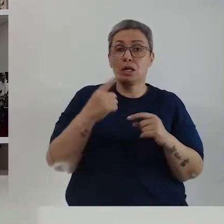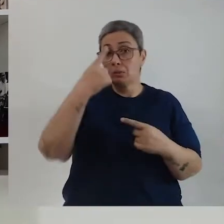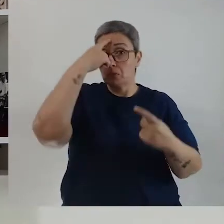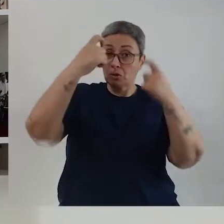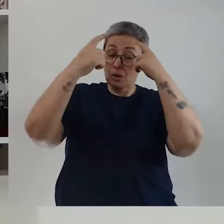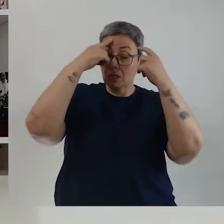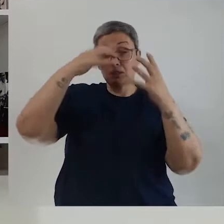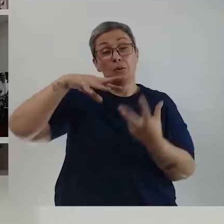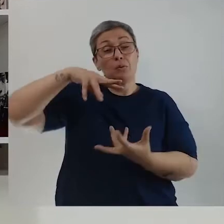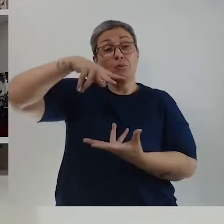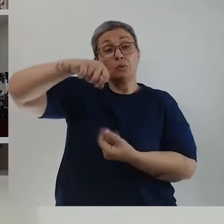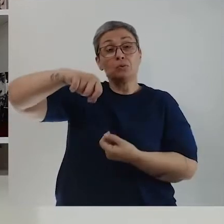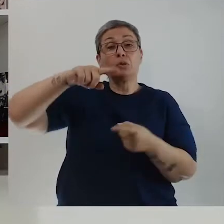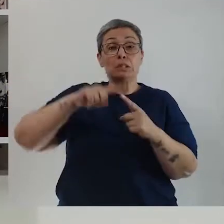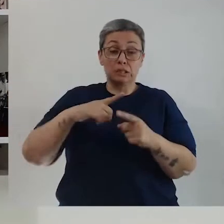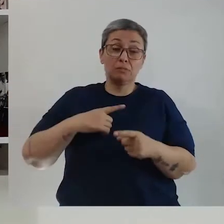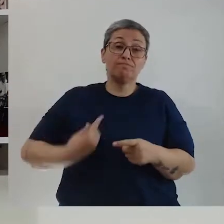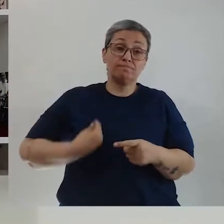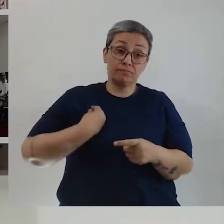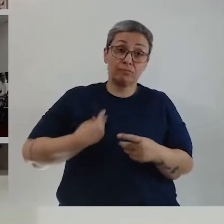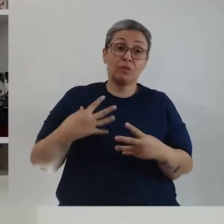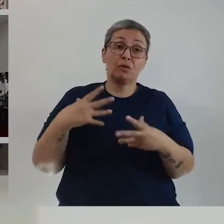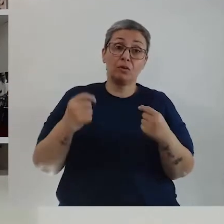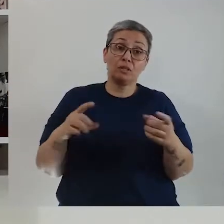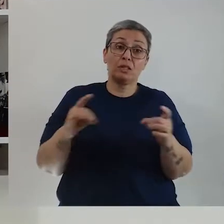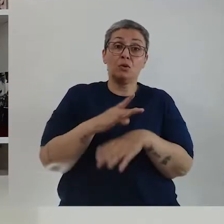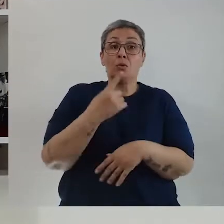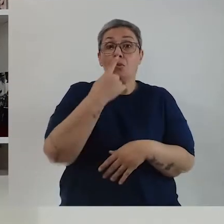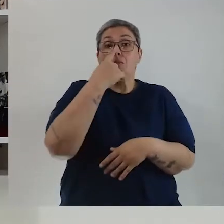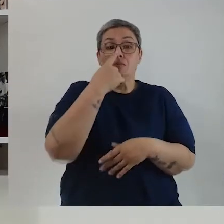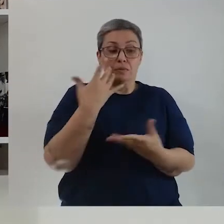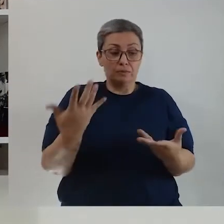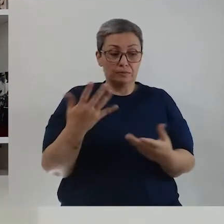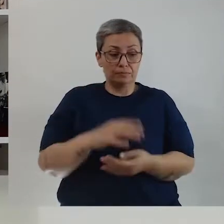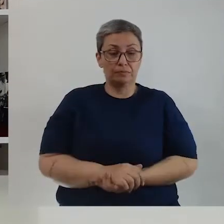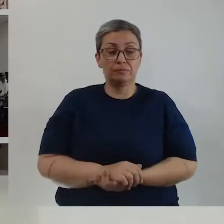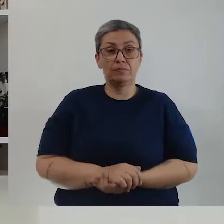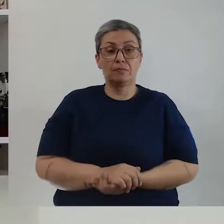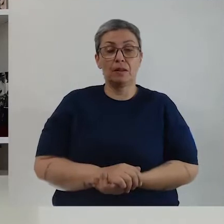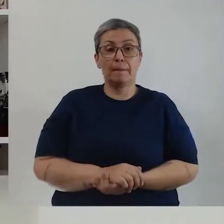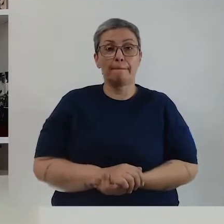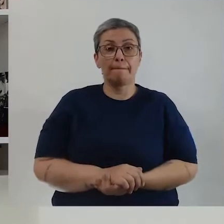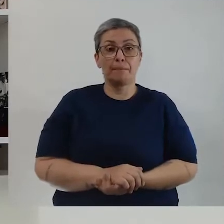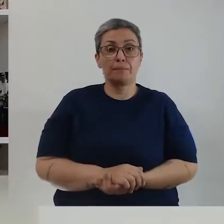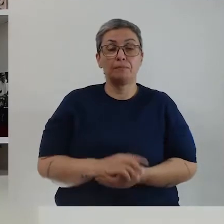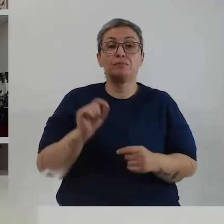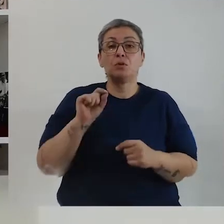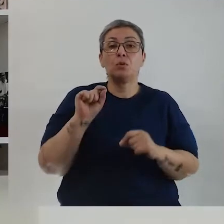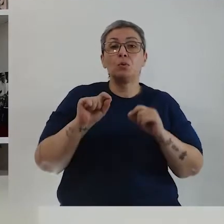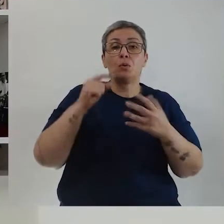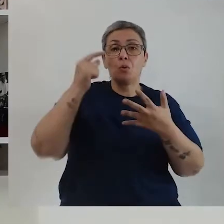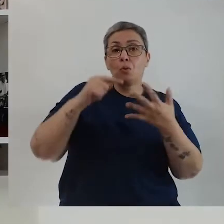E aí a questão de criar, eu acho que é o mundo, né? O mundo que a gente vive e tudo acaba inspirando, né? É, é...